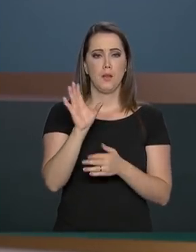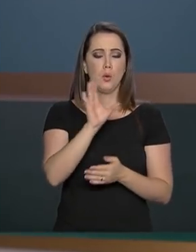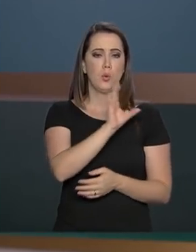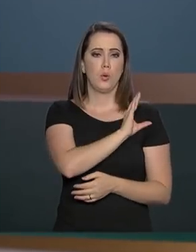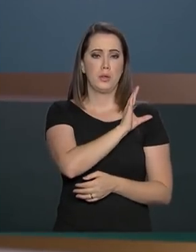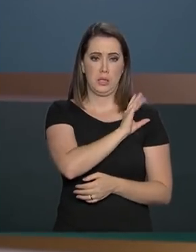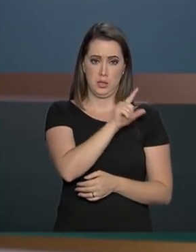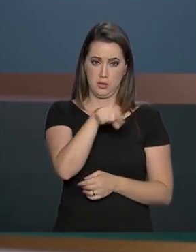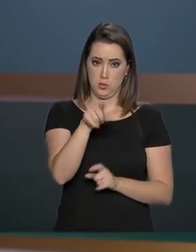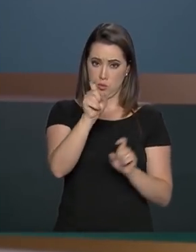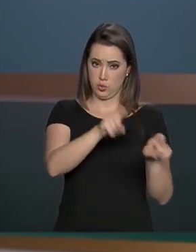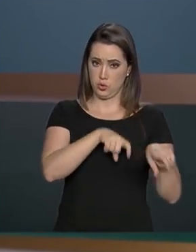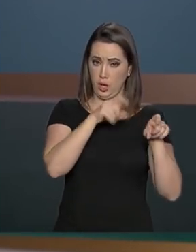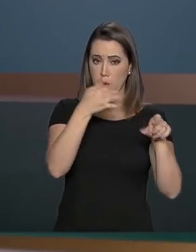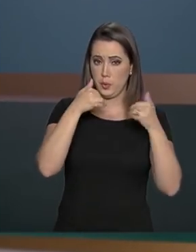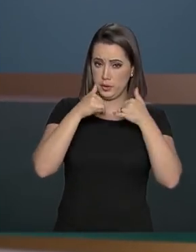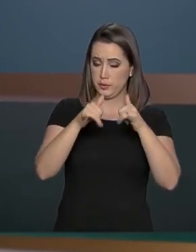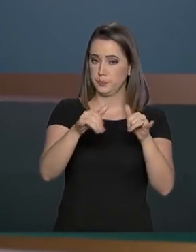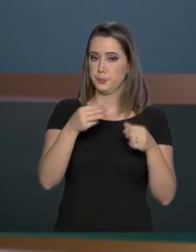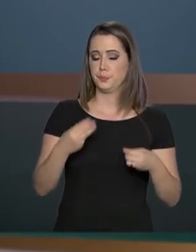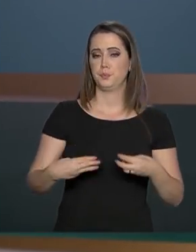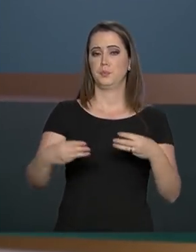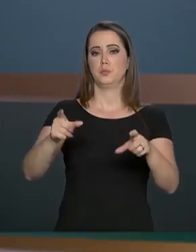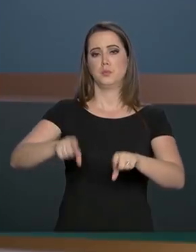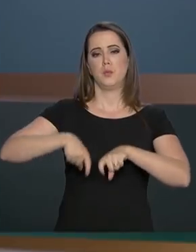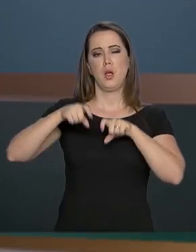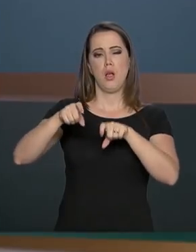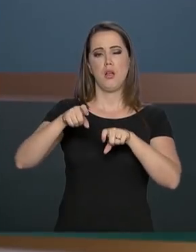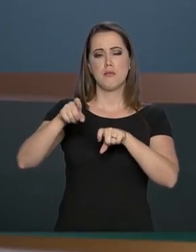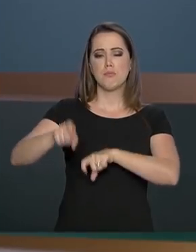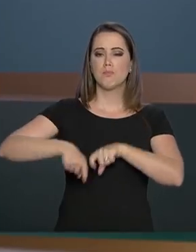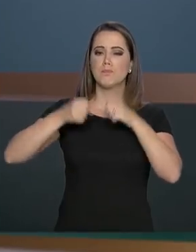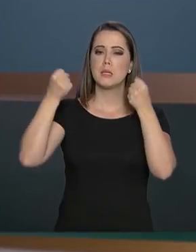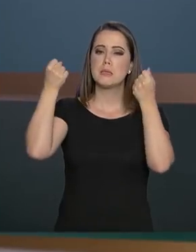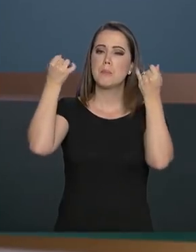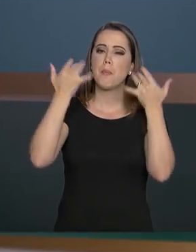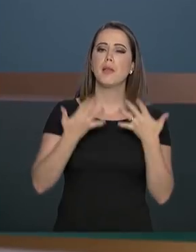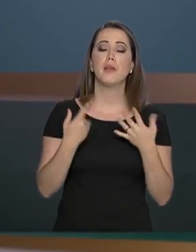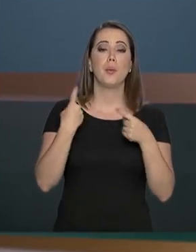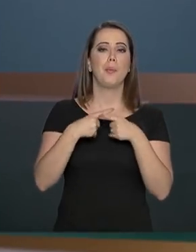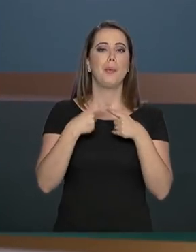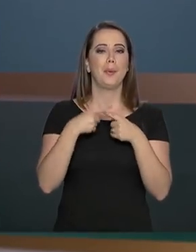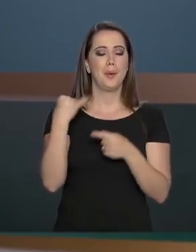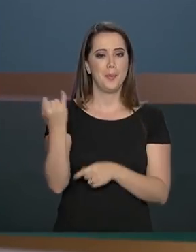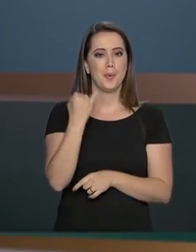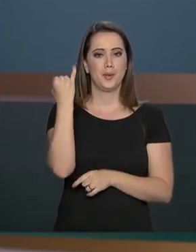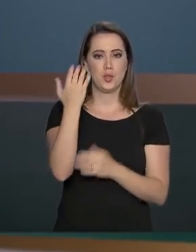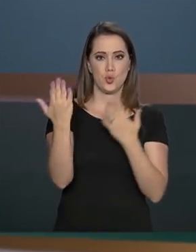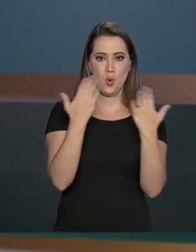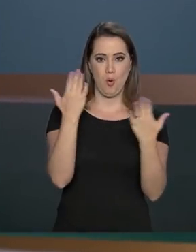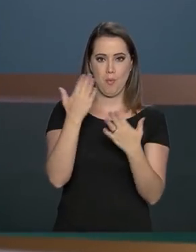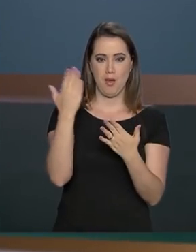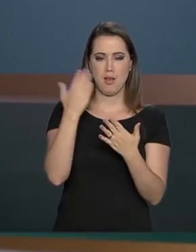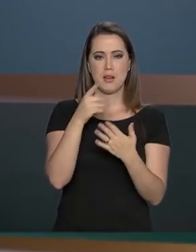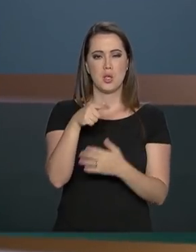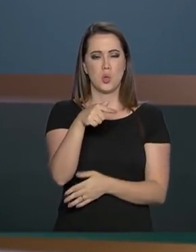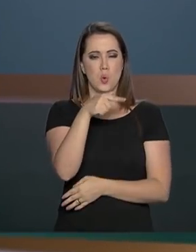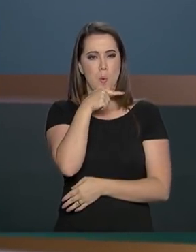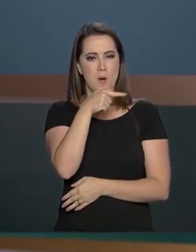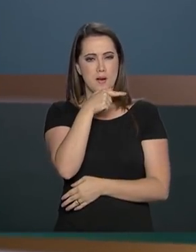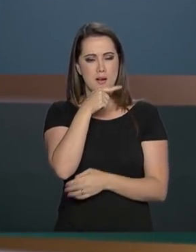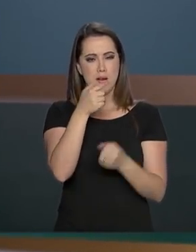coordenador de Agroenergia do Ministério da Agricultura explica as vantagens do milho em relação à cana-de-açúcar para a produção de